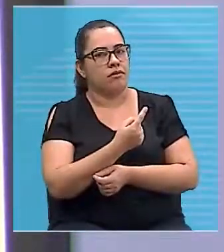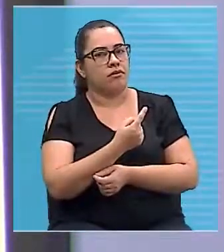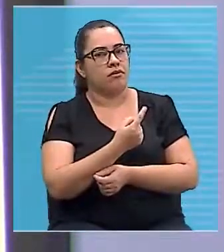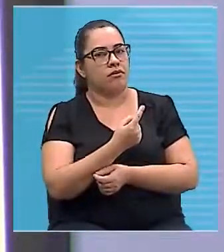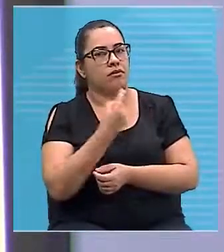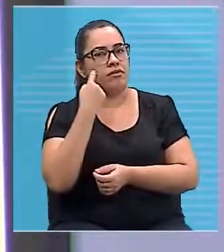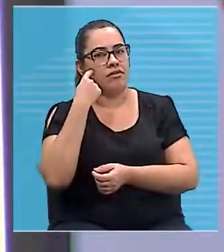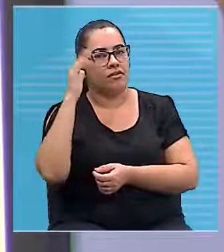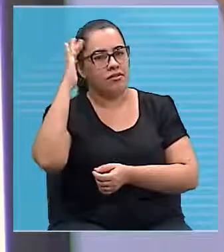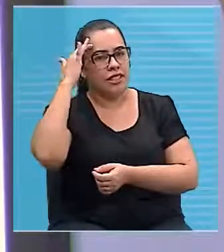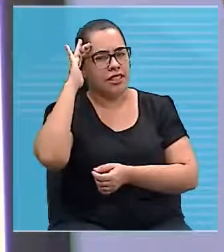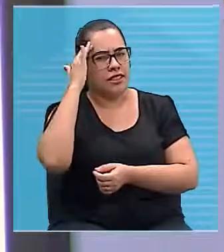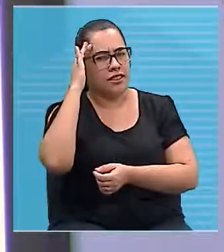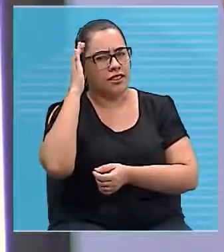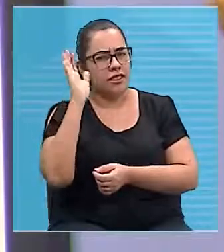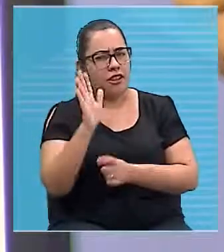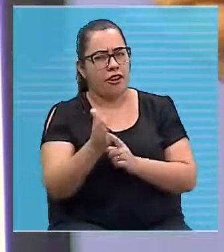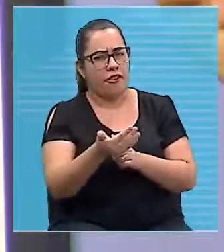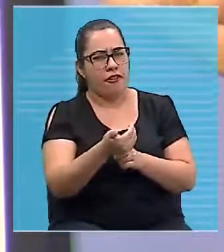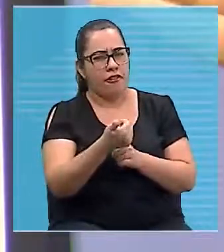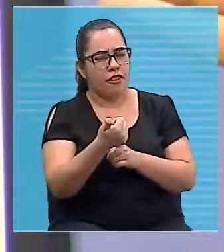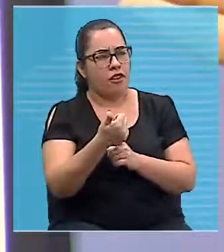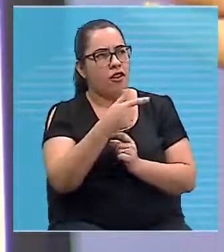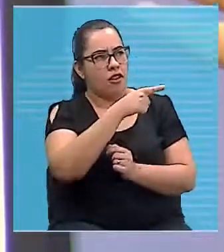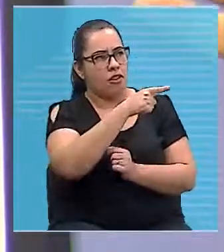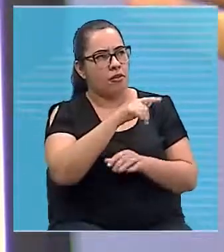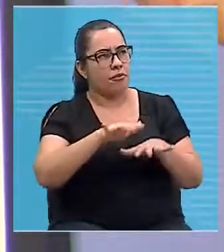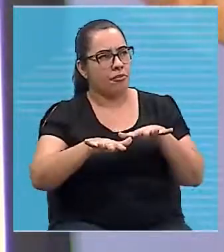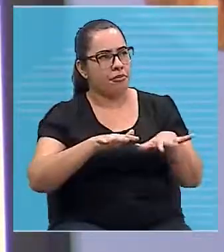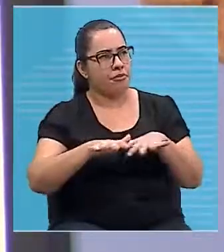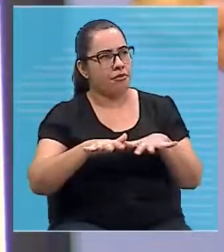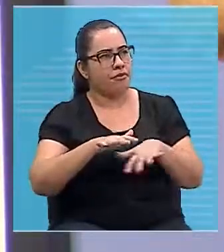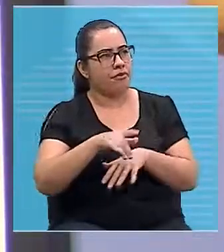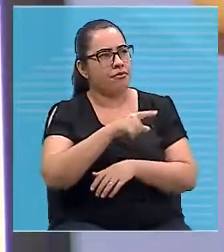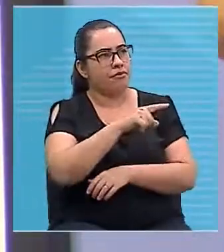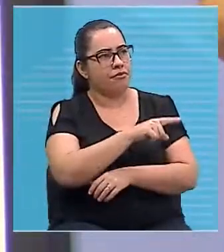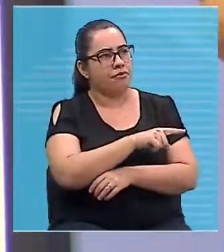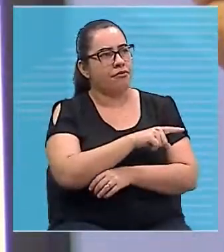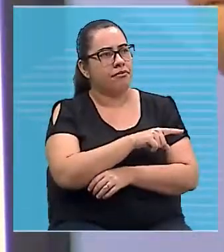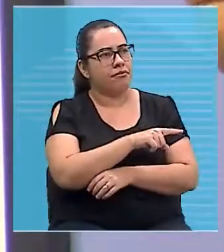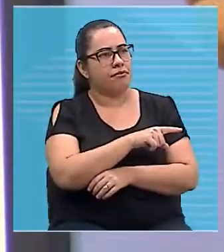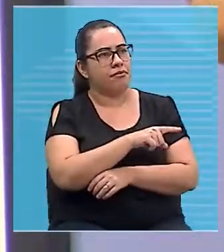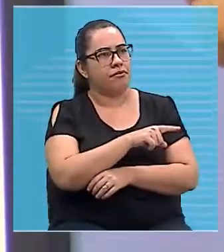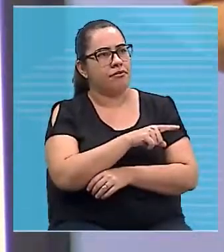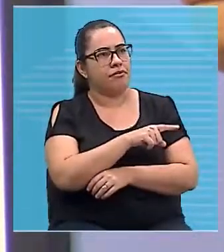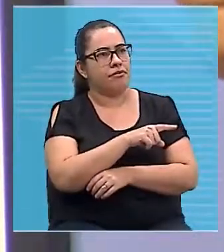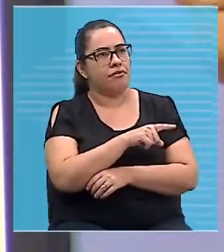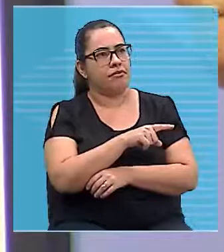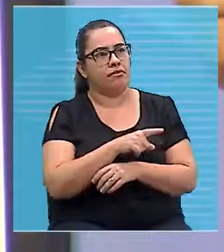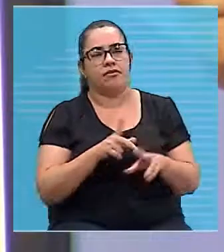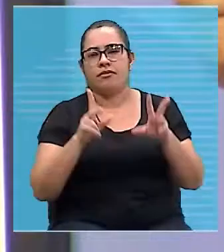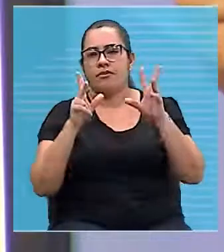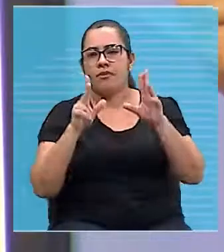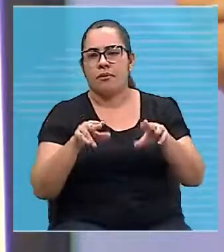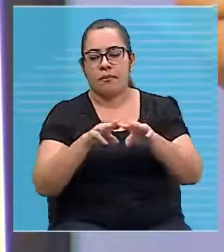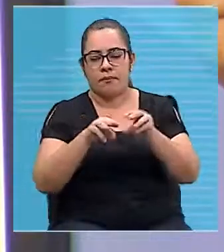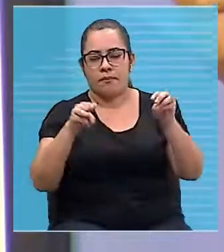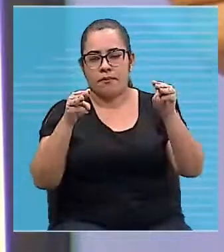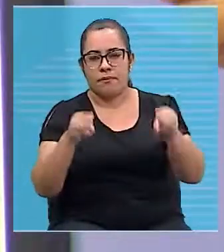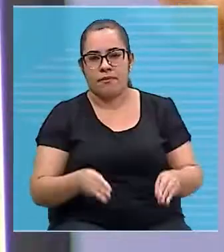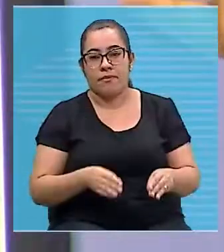Ok? Então, esse sentido seria o sentido de entrada do campo.